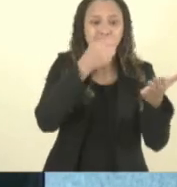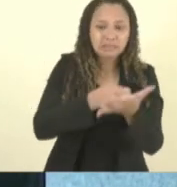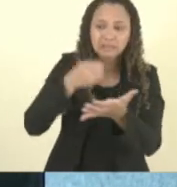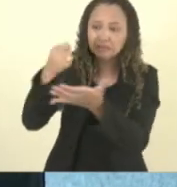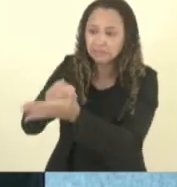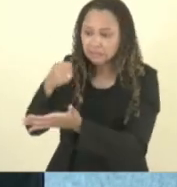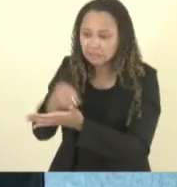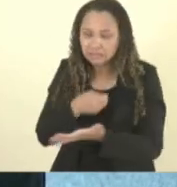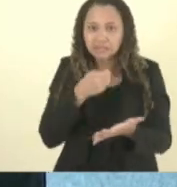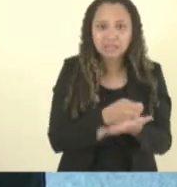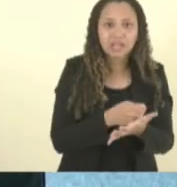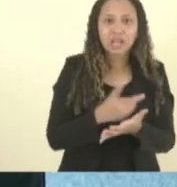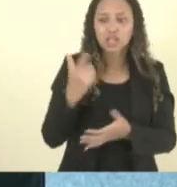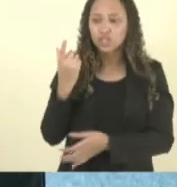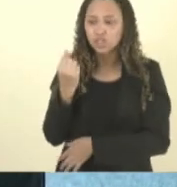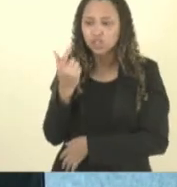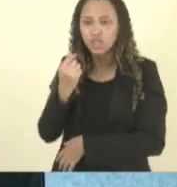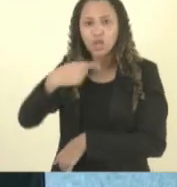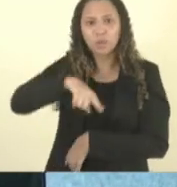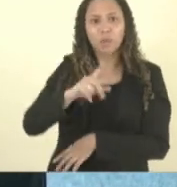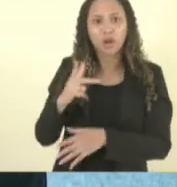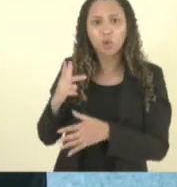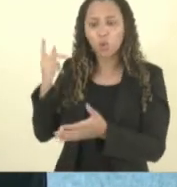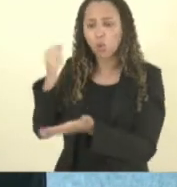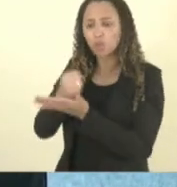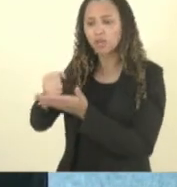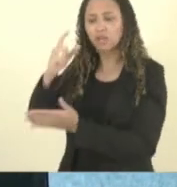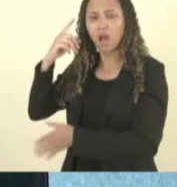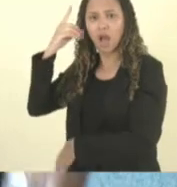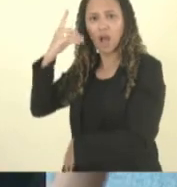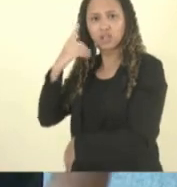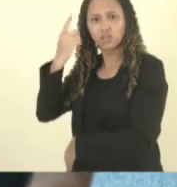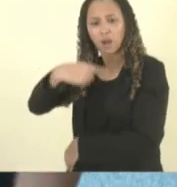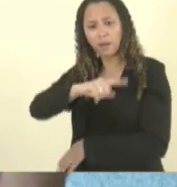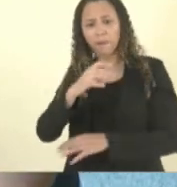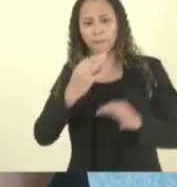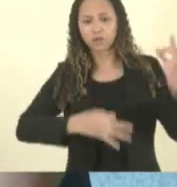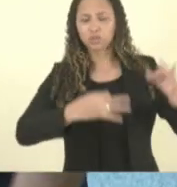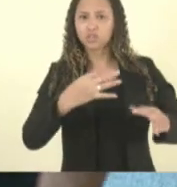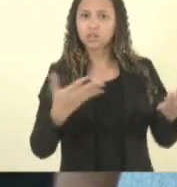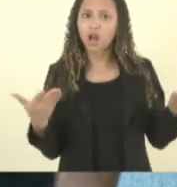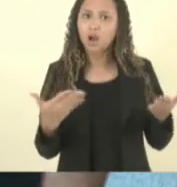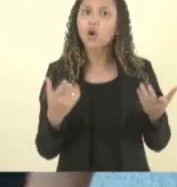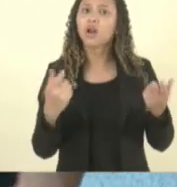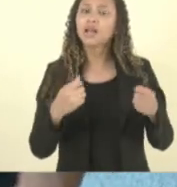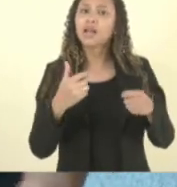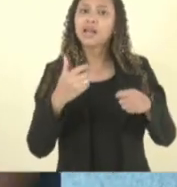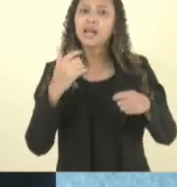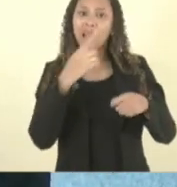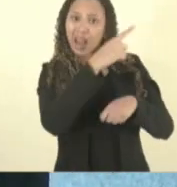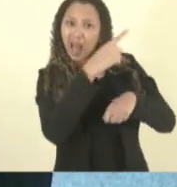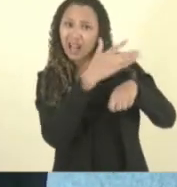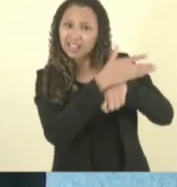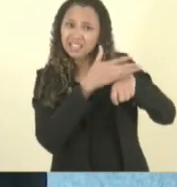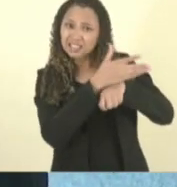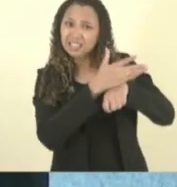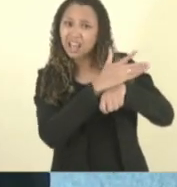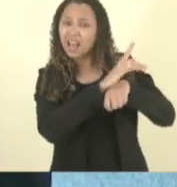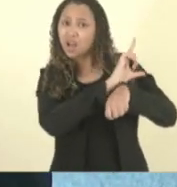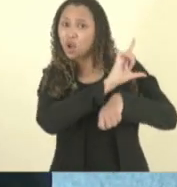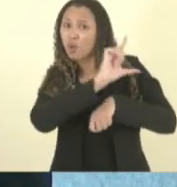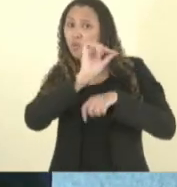dinheiro pagar advogado e ir pra justiça agora mesmo tenho que sair da serra amanhã tenho que sair da serra ir lá pra